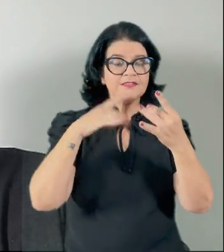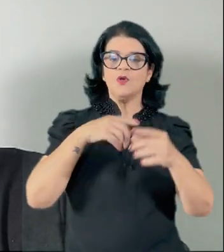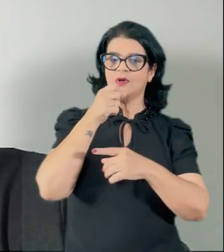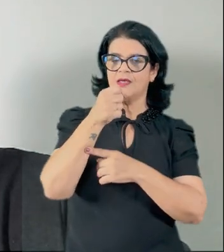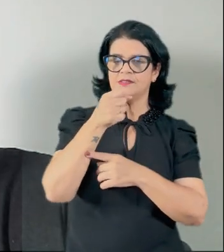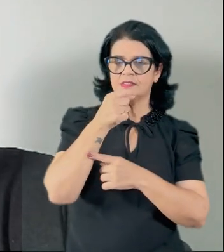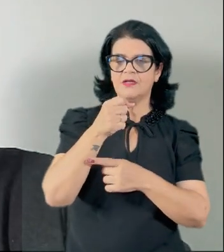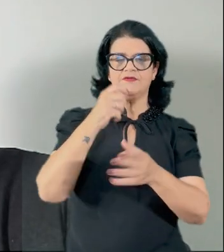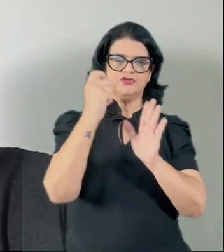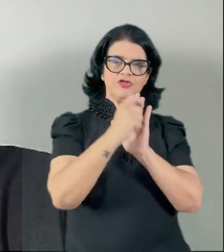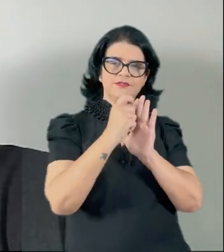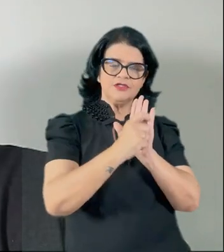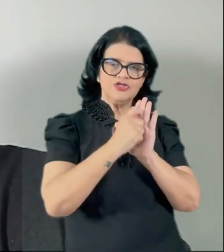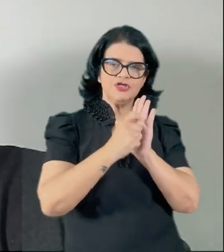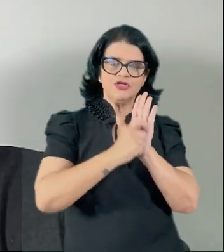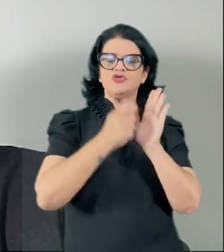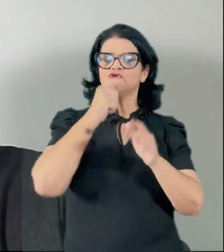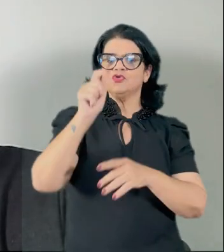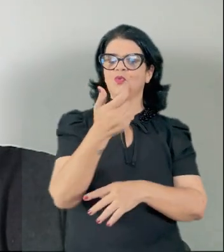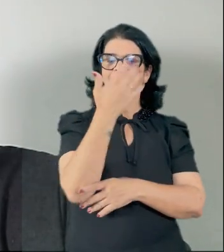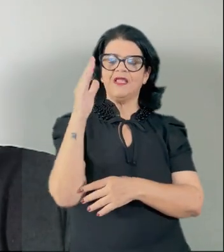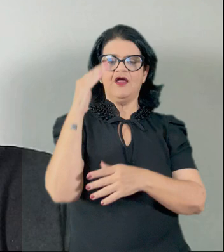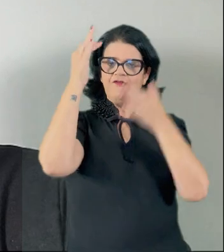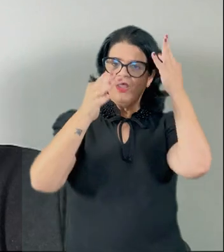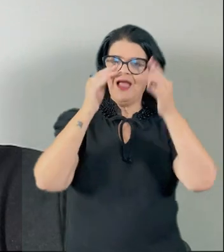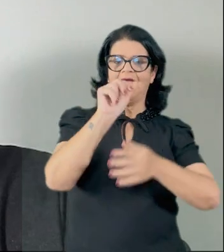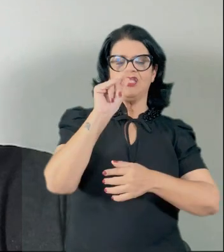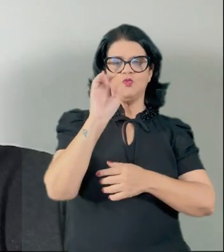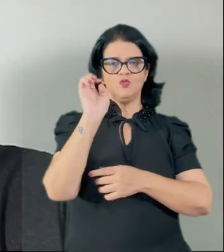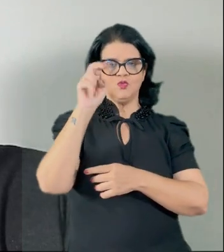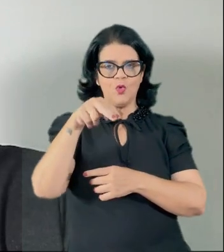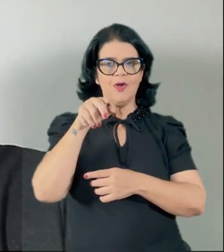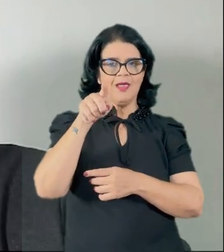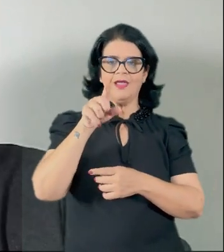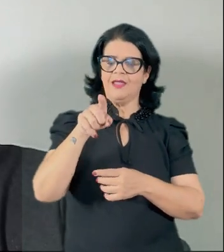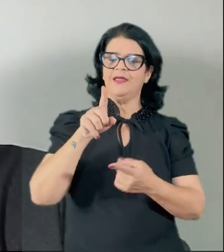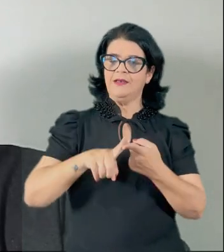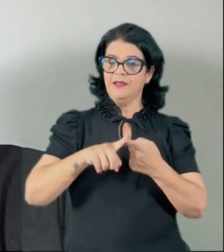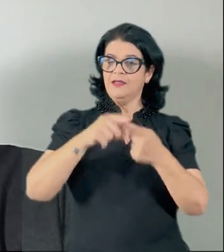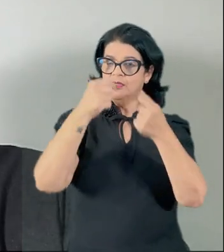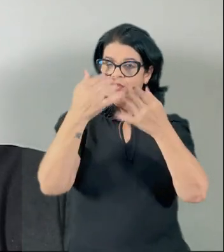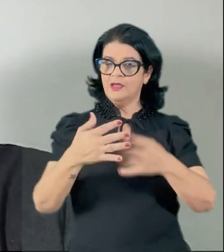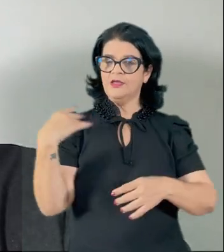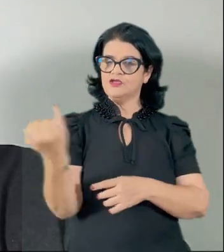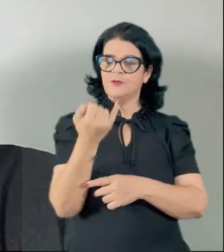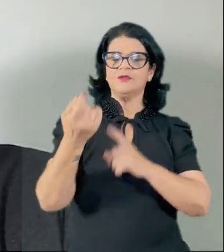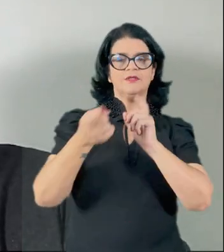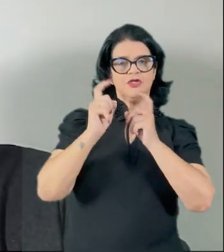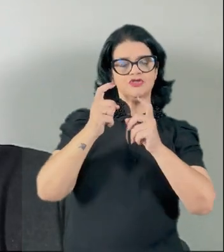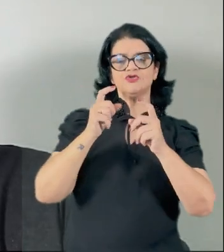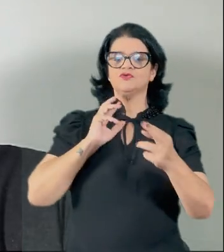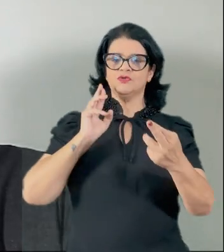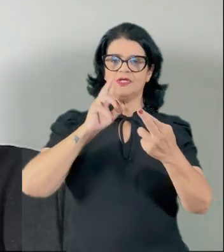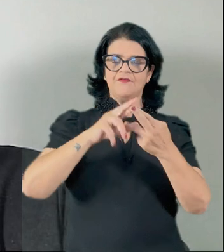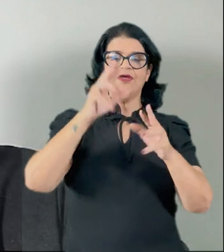Preste também atenção nas entrevistas e nos escritos do ambientalista e filósofo Ailton Krenak. Ele se tornou uma voz